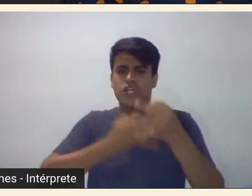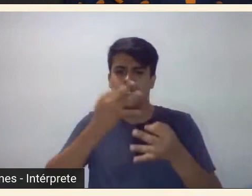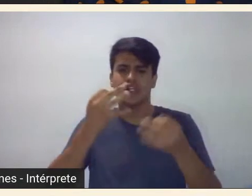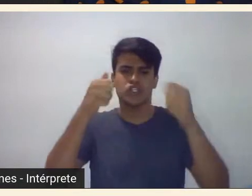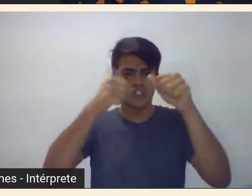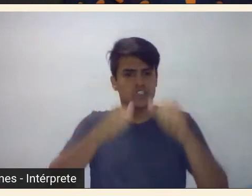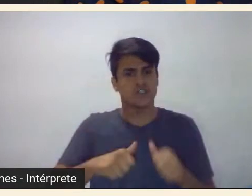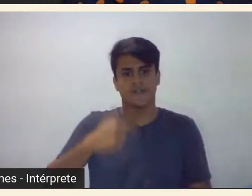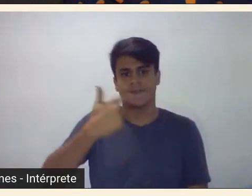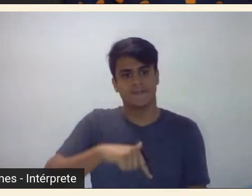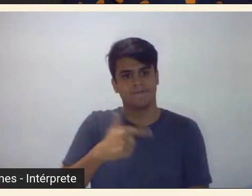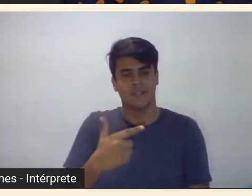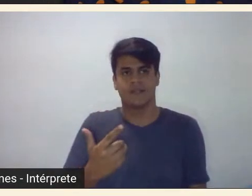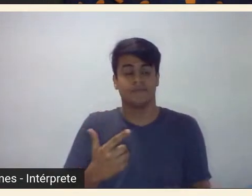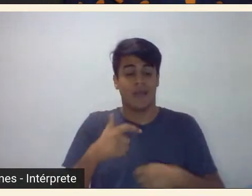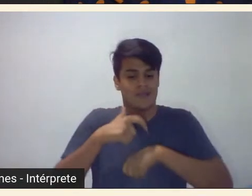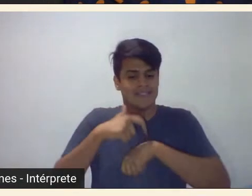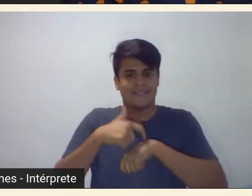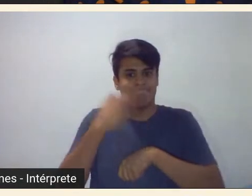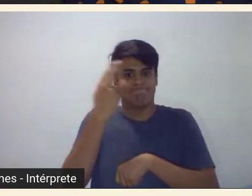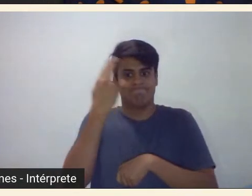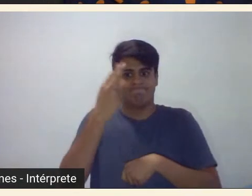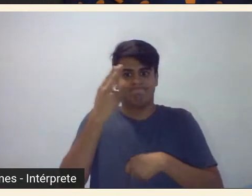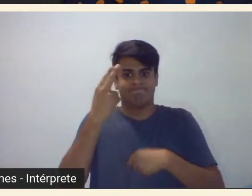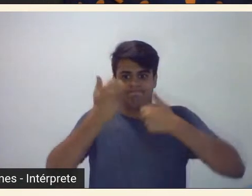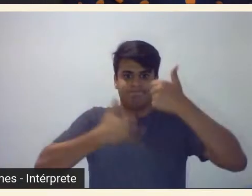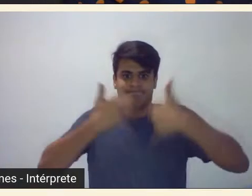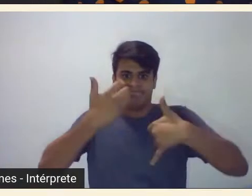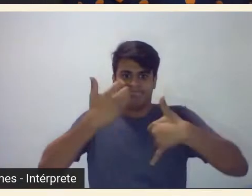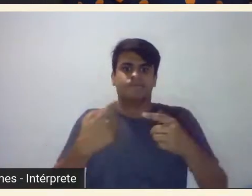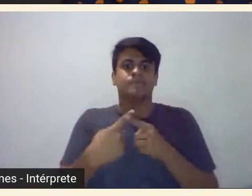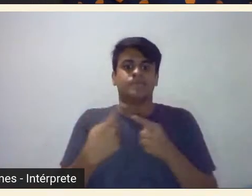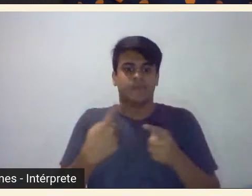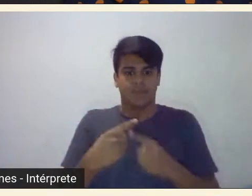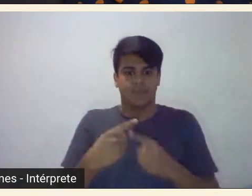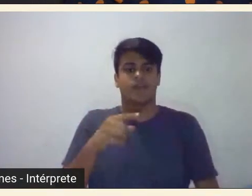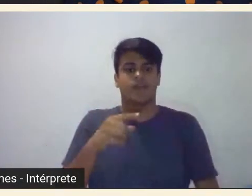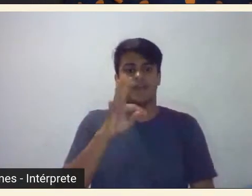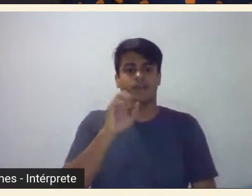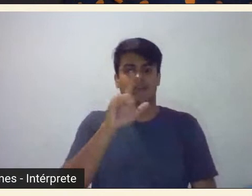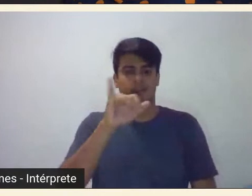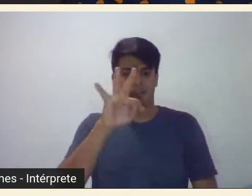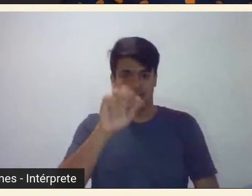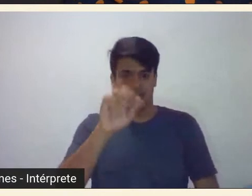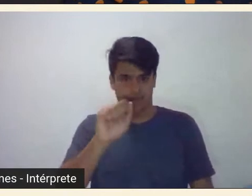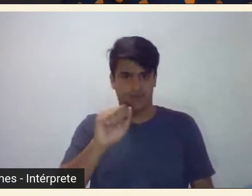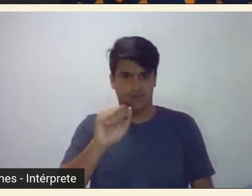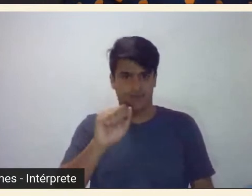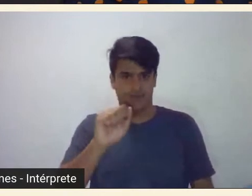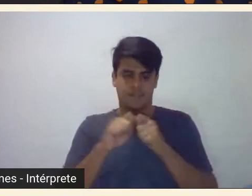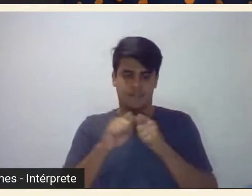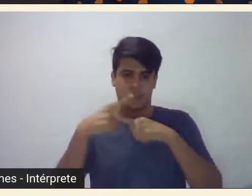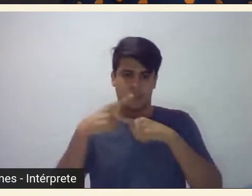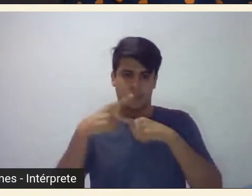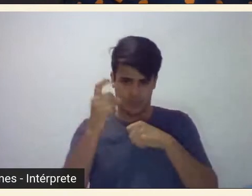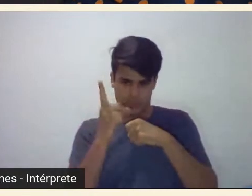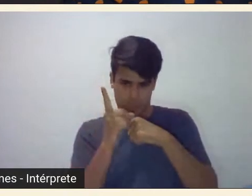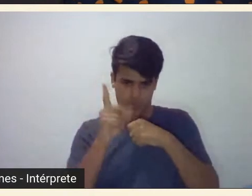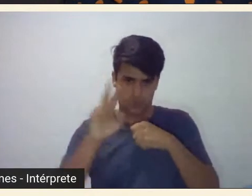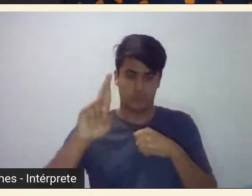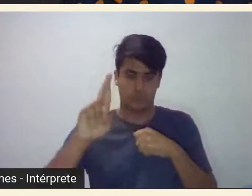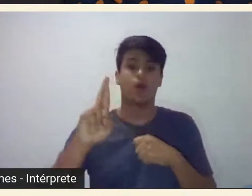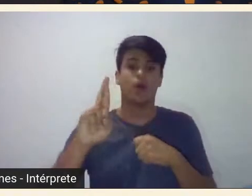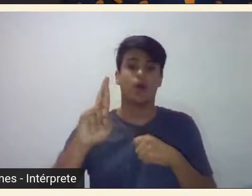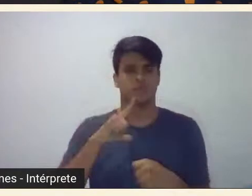eu não posso avançar muito porque inclusive a Thalita Trisola que está fazendo pós-doutorado comigo tem estudado a crítica justamente